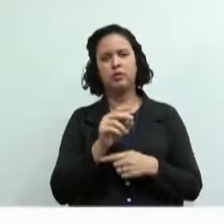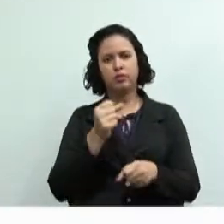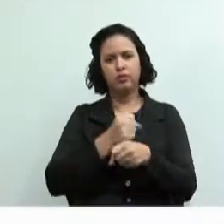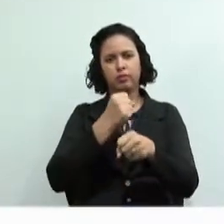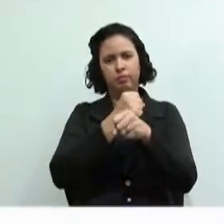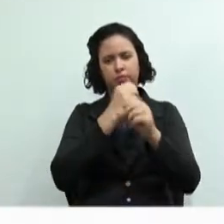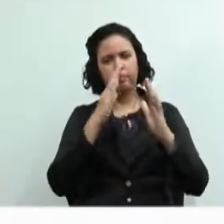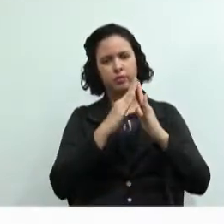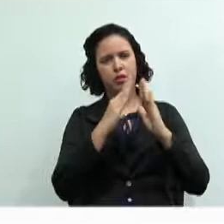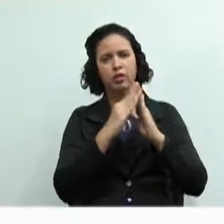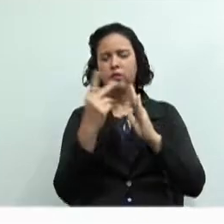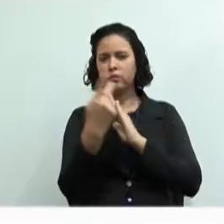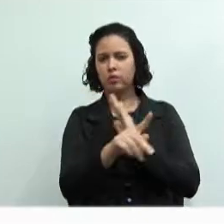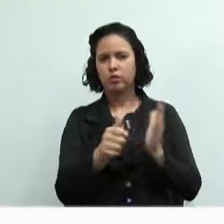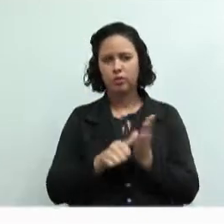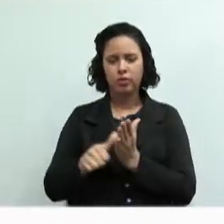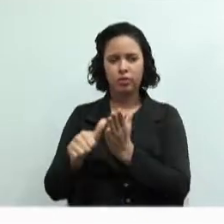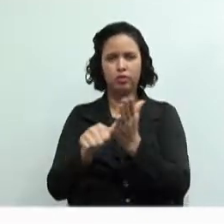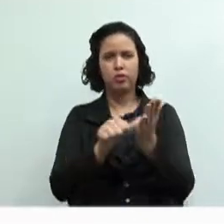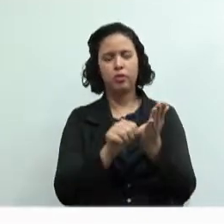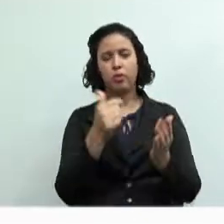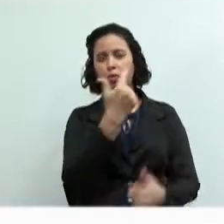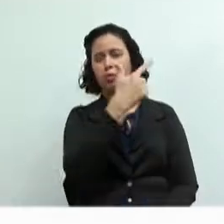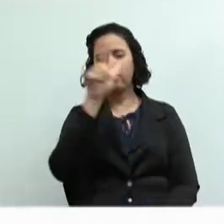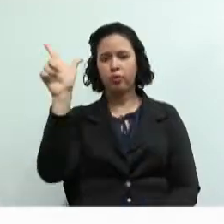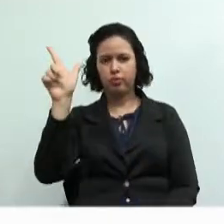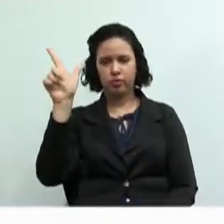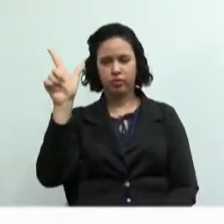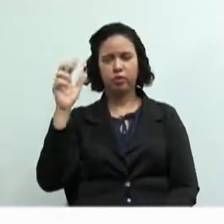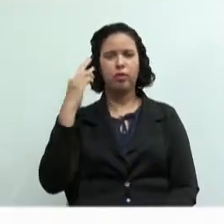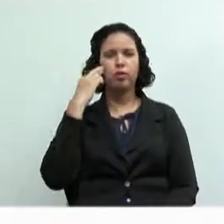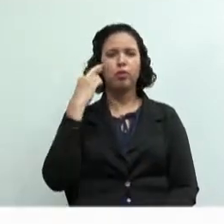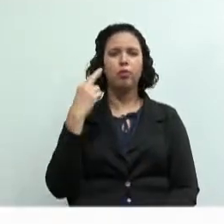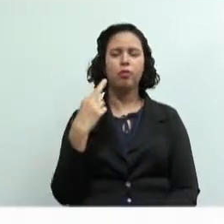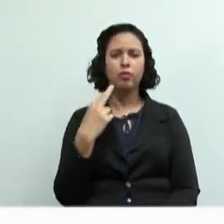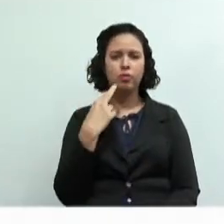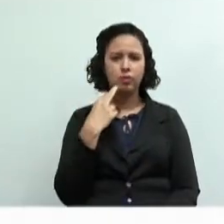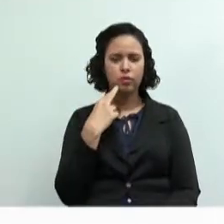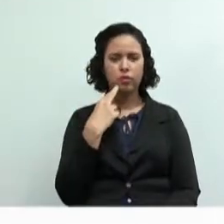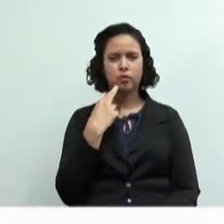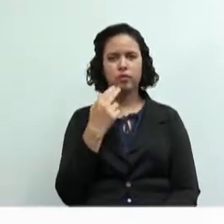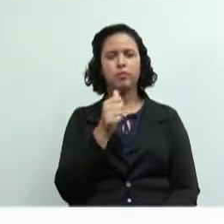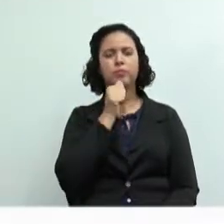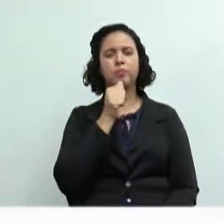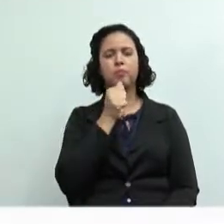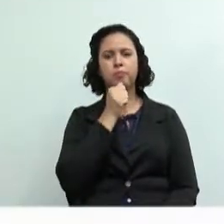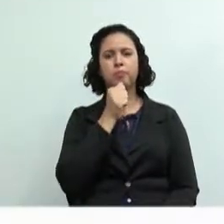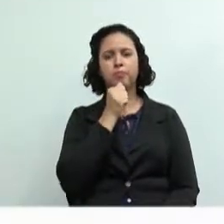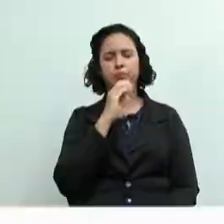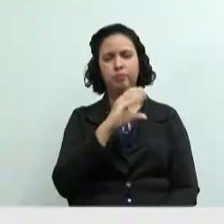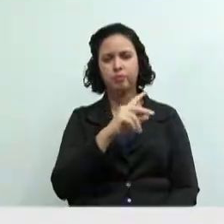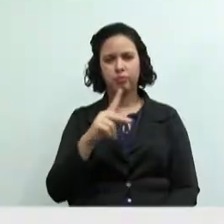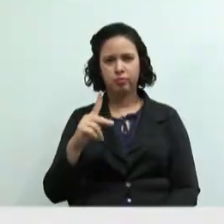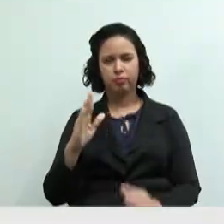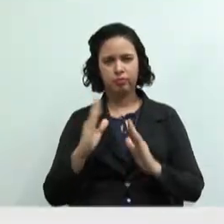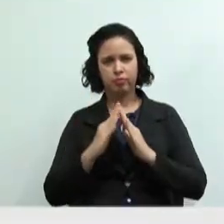seja só para seus sócios ou para outros. Em Rondônia, ainda não existe uma cooperativa habitacional.